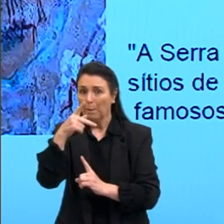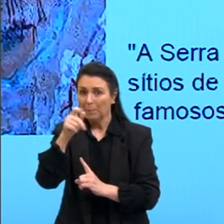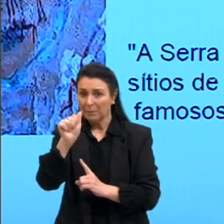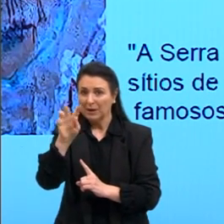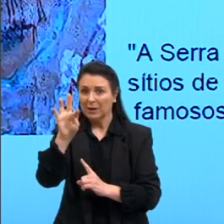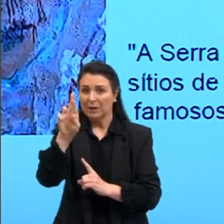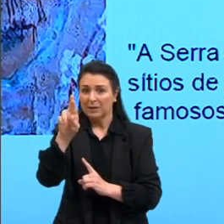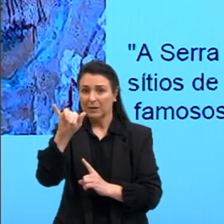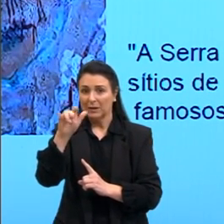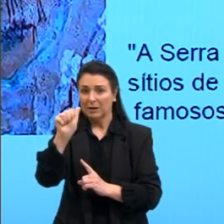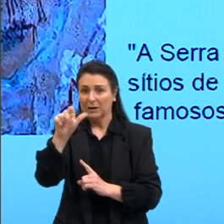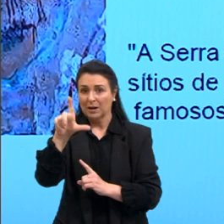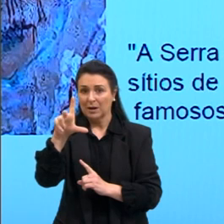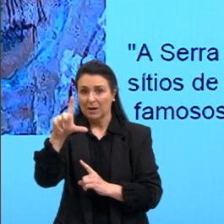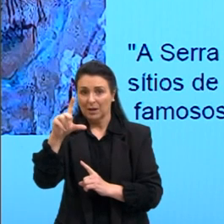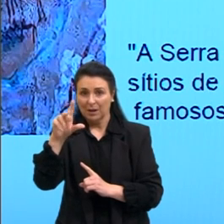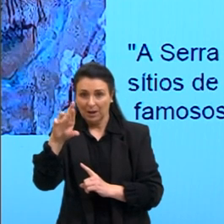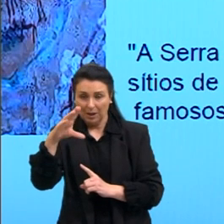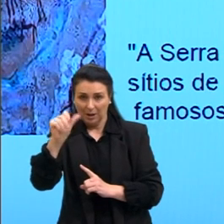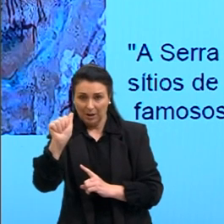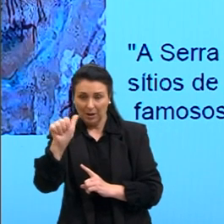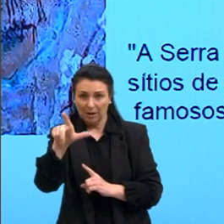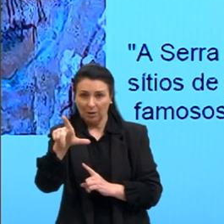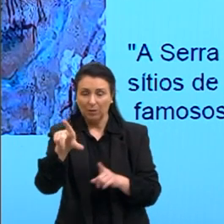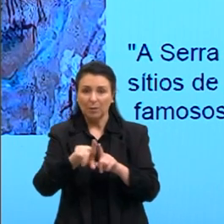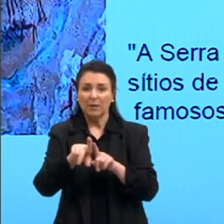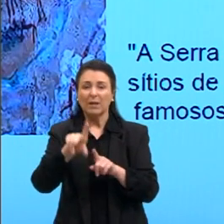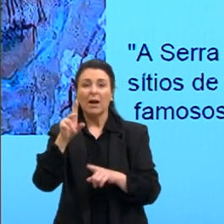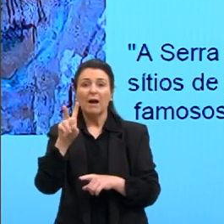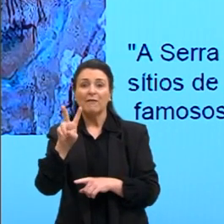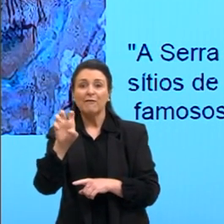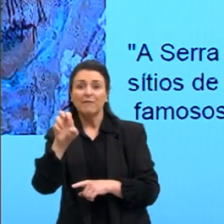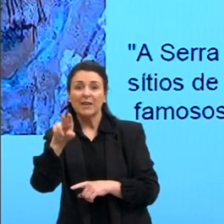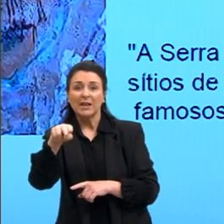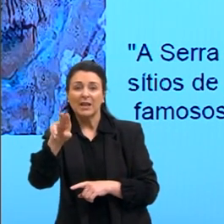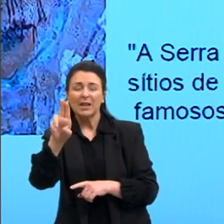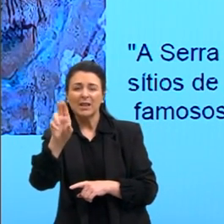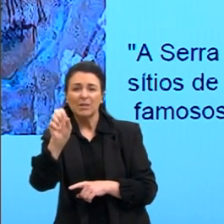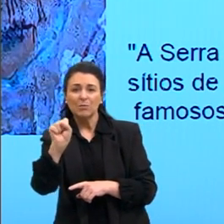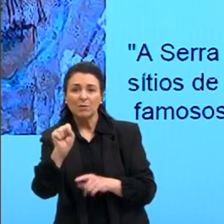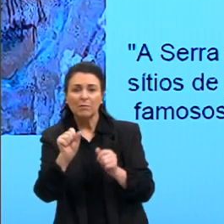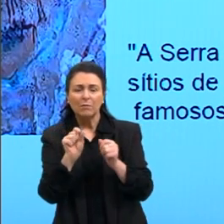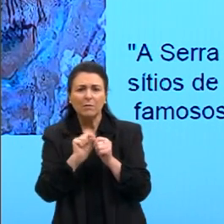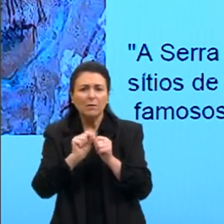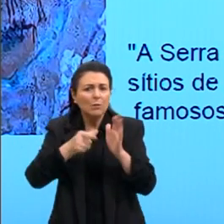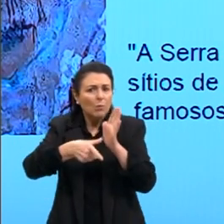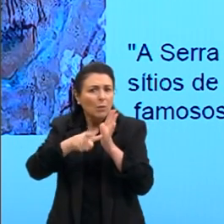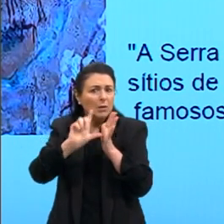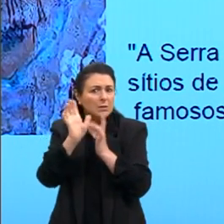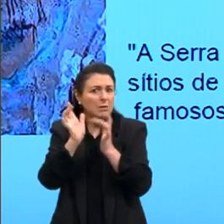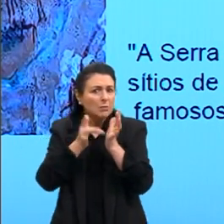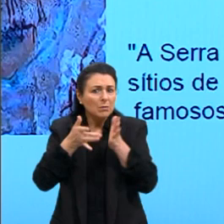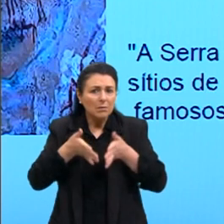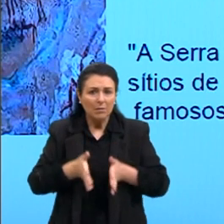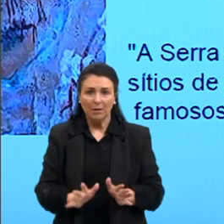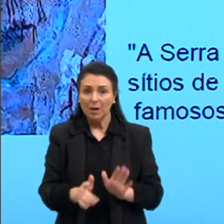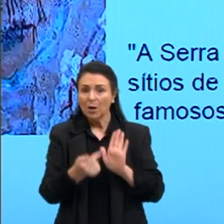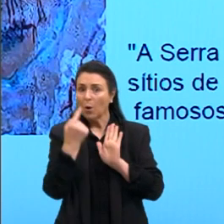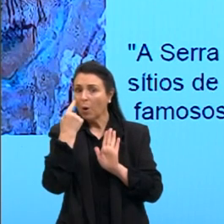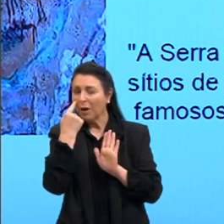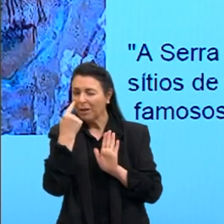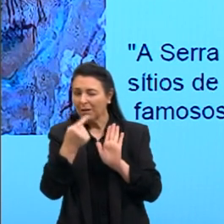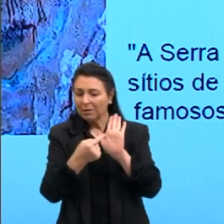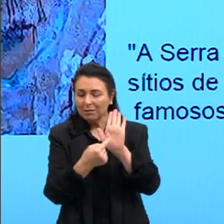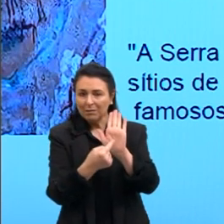Vênus de Willendorf, que foi esculpida ali entre 20 mil anos antes de Cristo, e ela apresenta essas formas